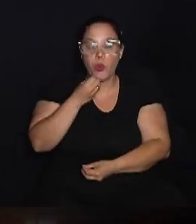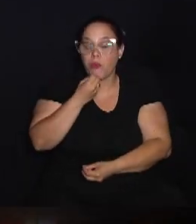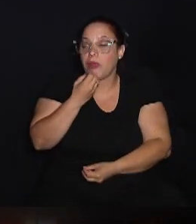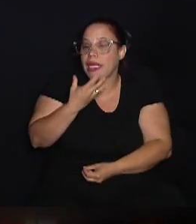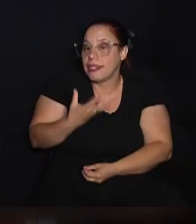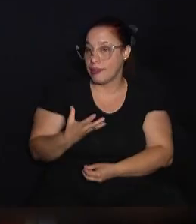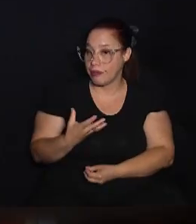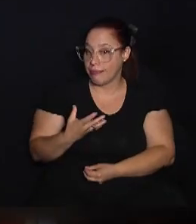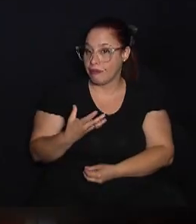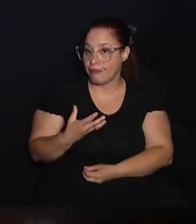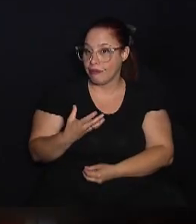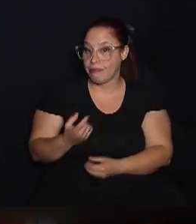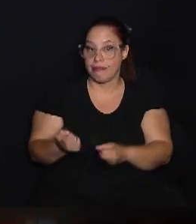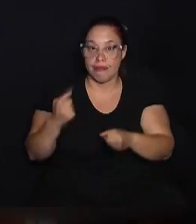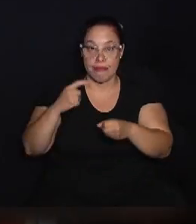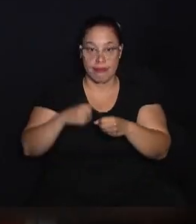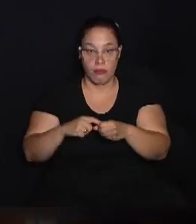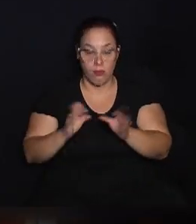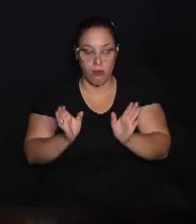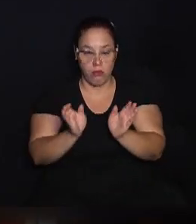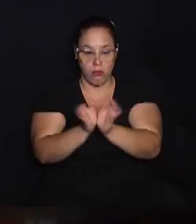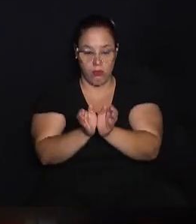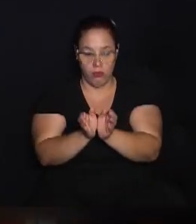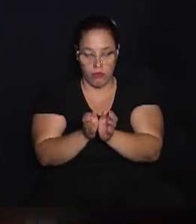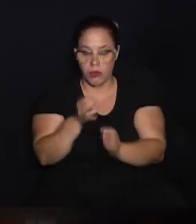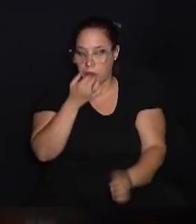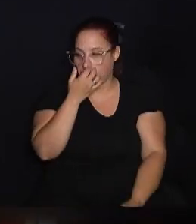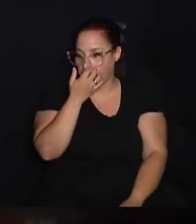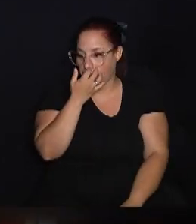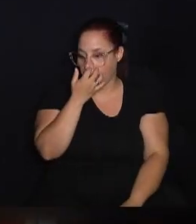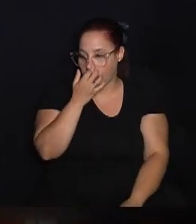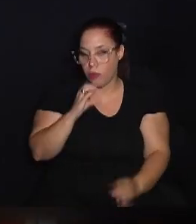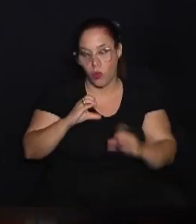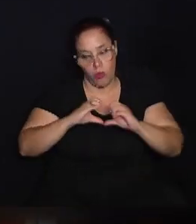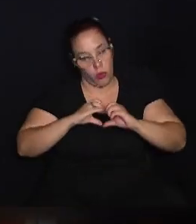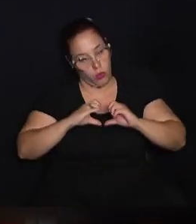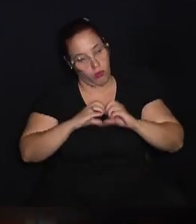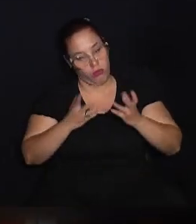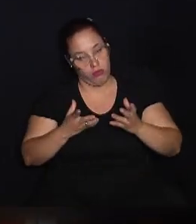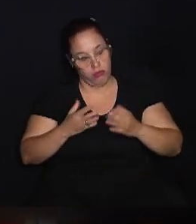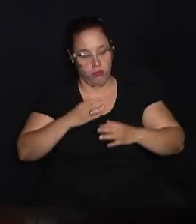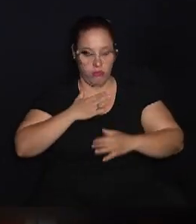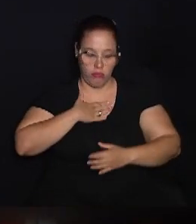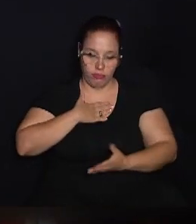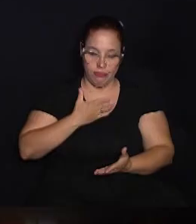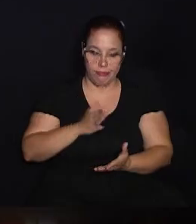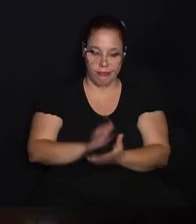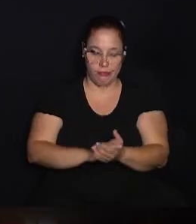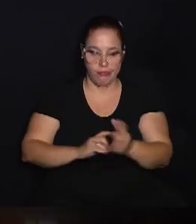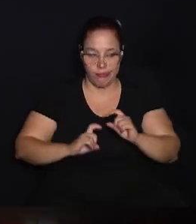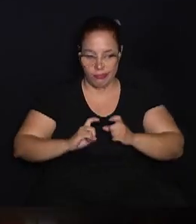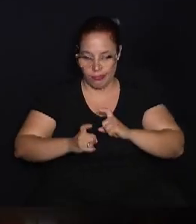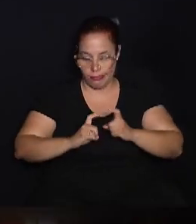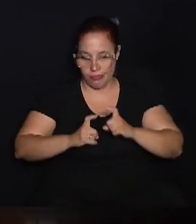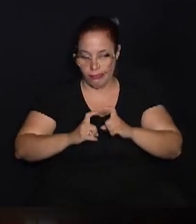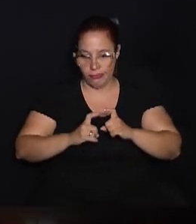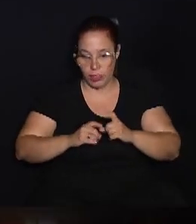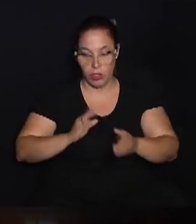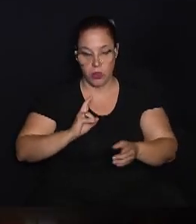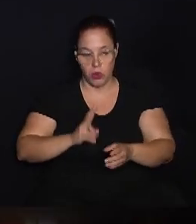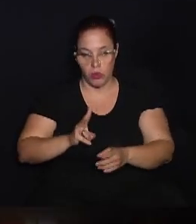política do bem, aquela política voltada para o clube, aquela política que faz com amor, no coração, nas reuniões